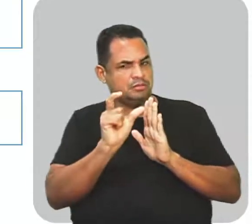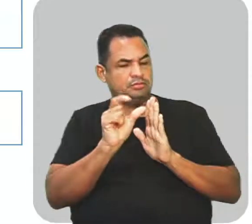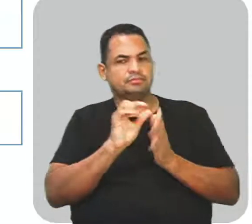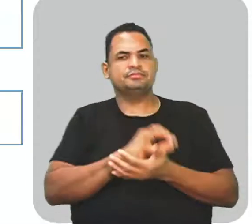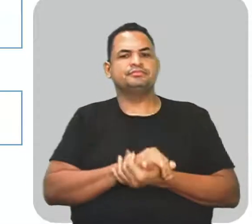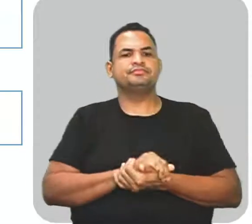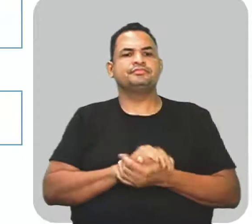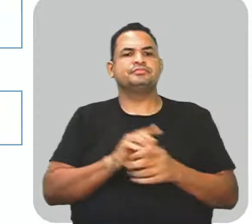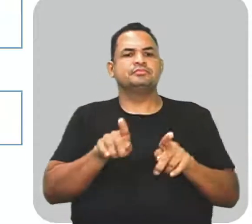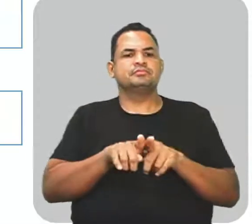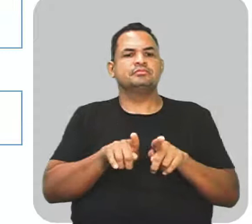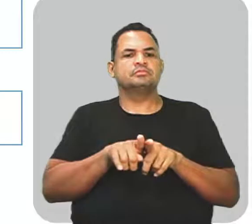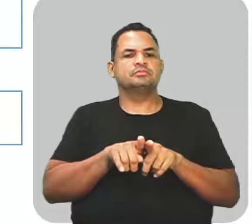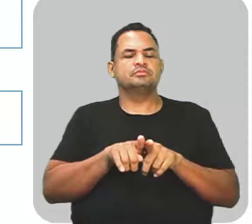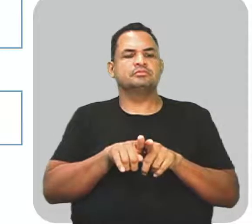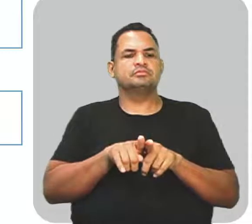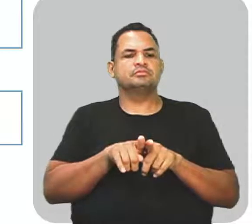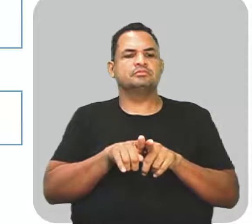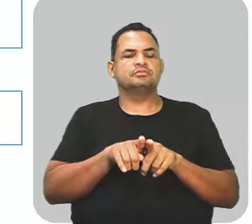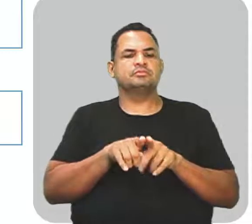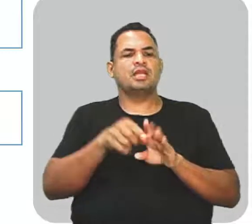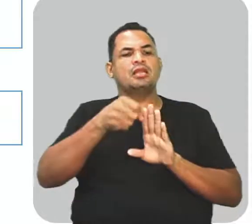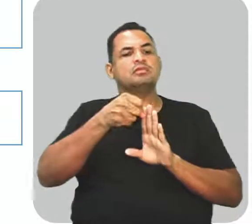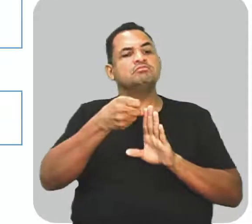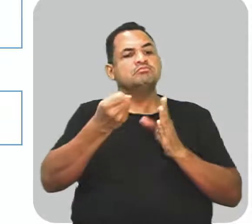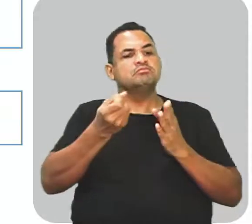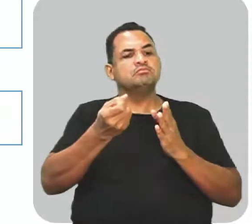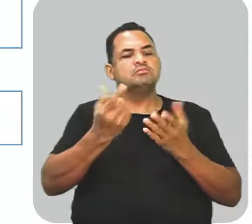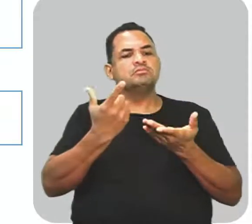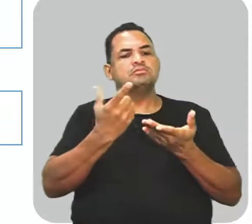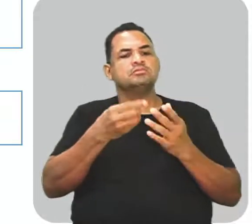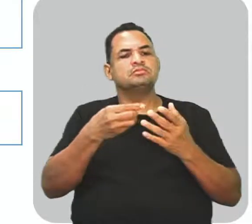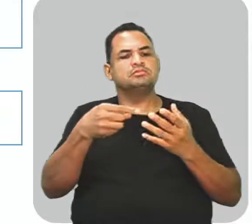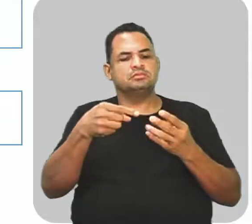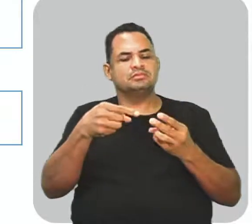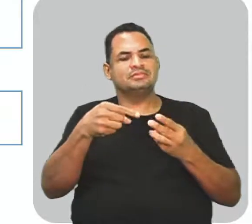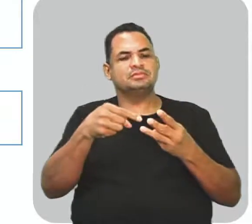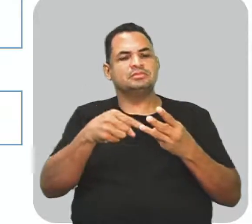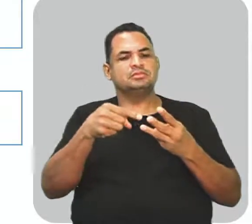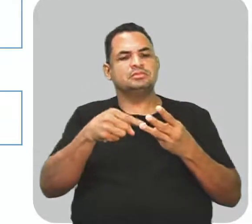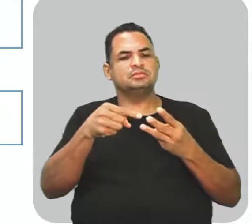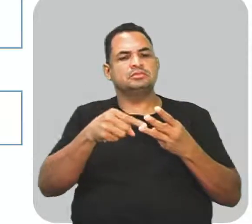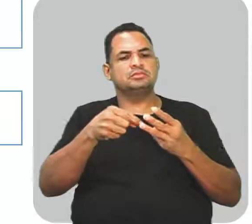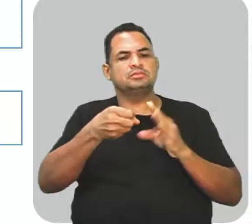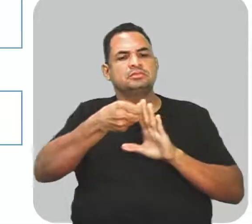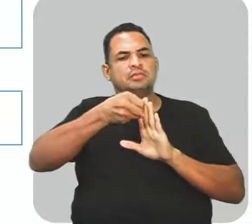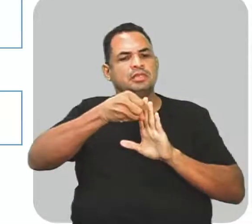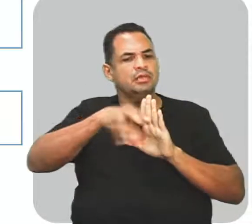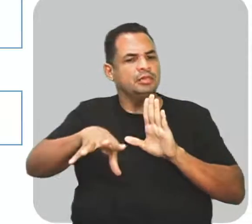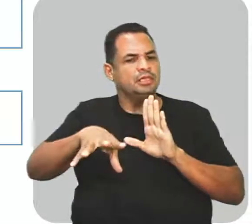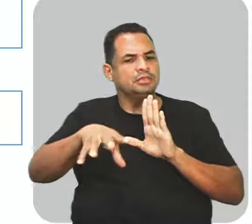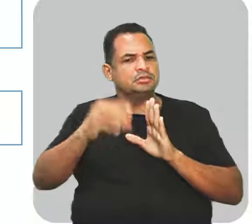figuras de palavras e a terceira classificação que é, aí no caso, figuras de